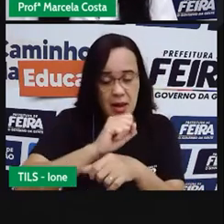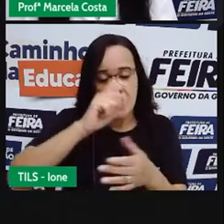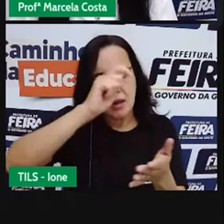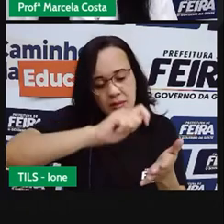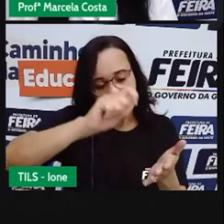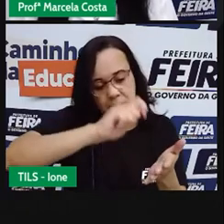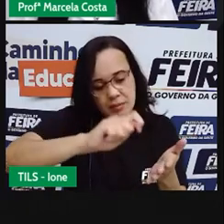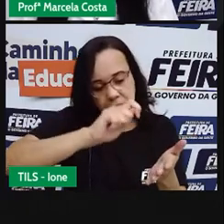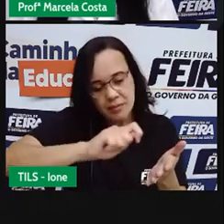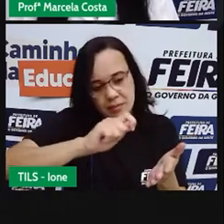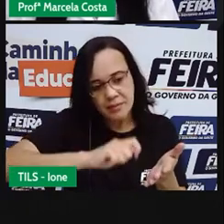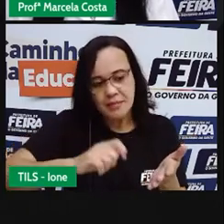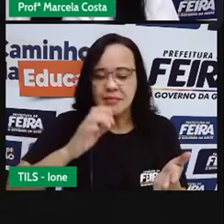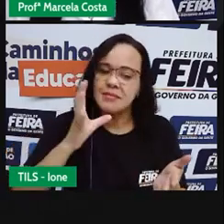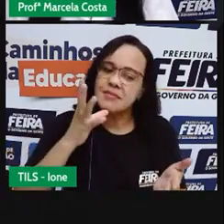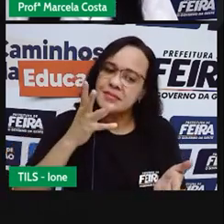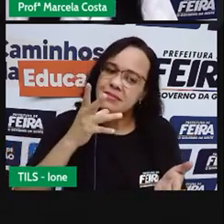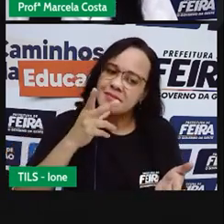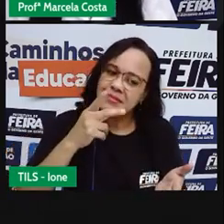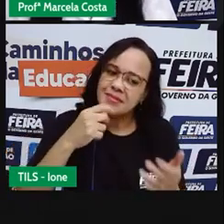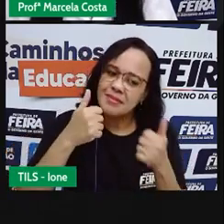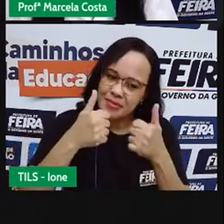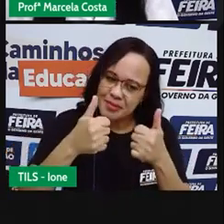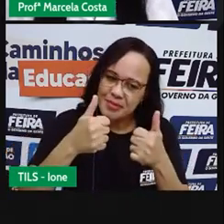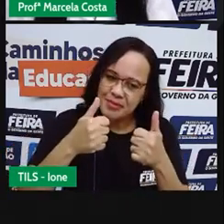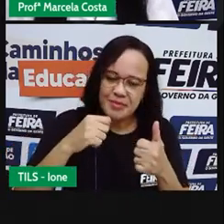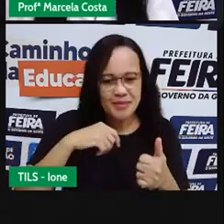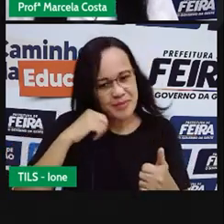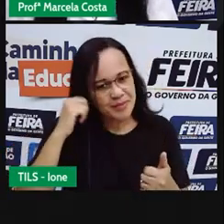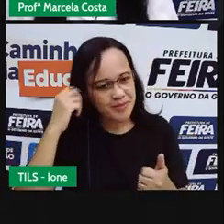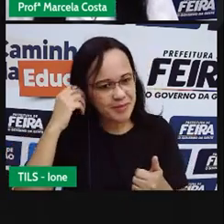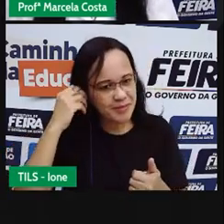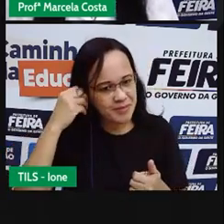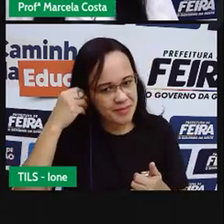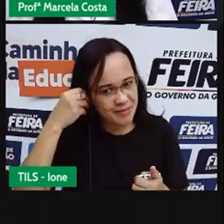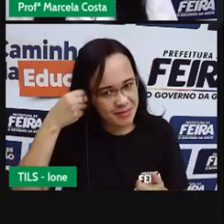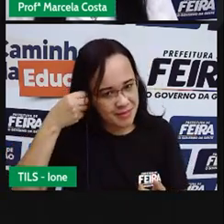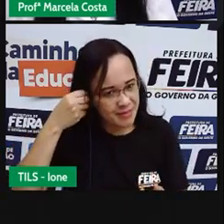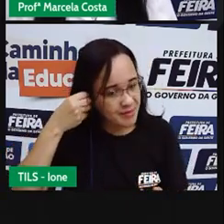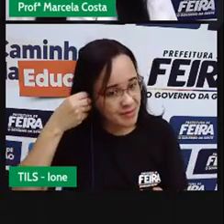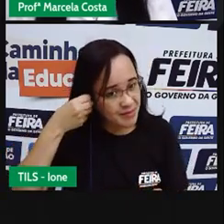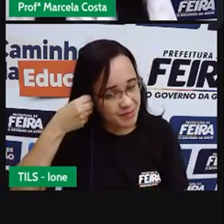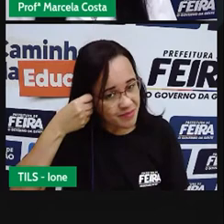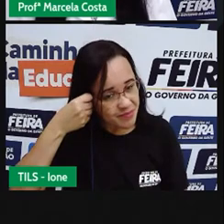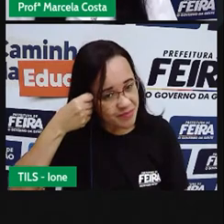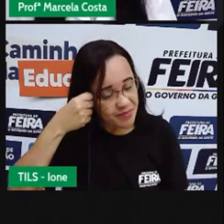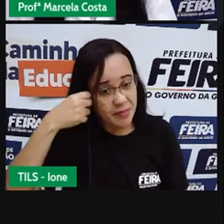devagar O contrário De falante É